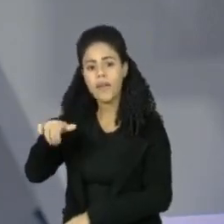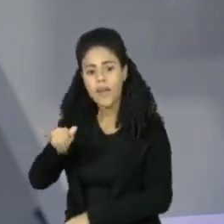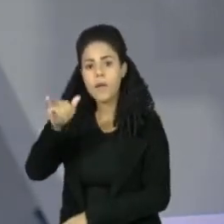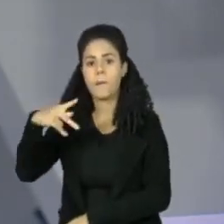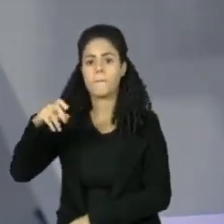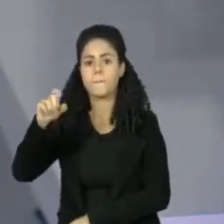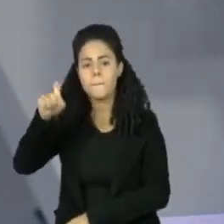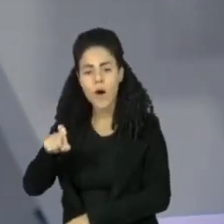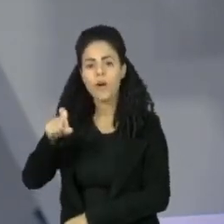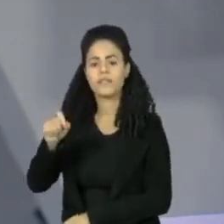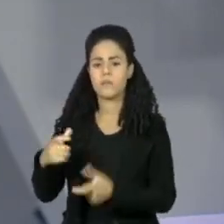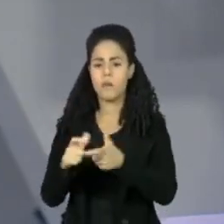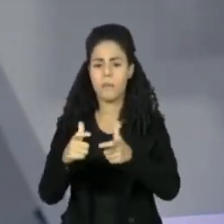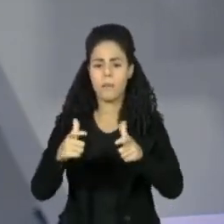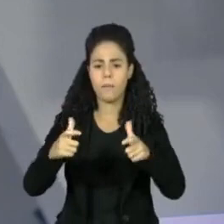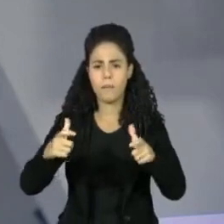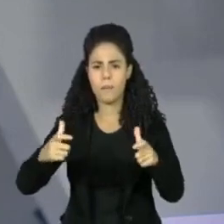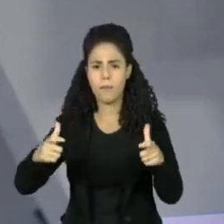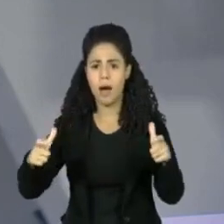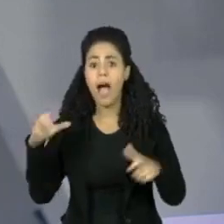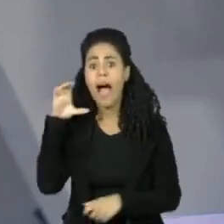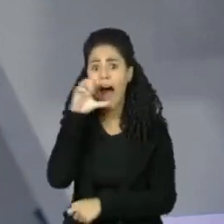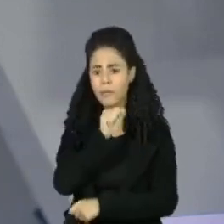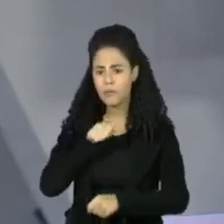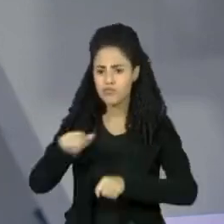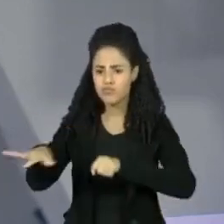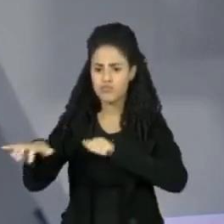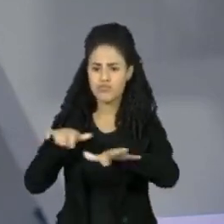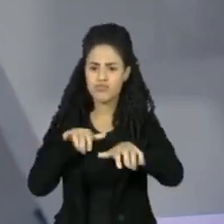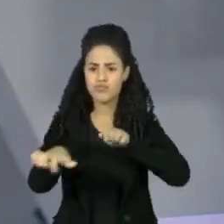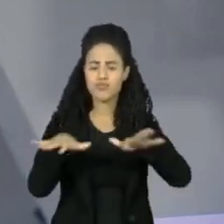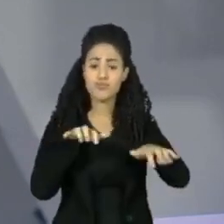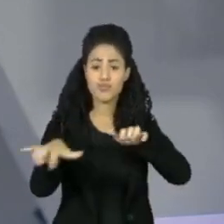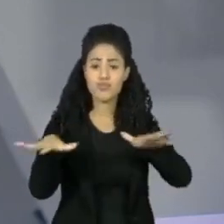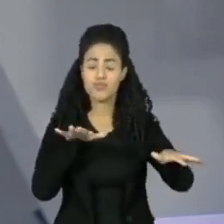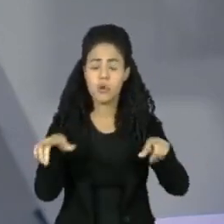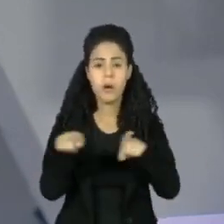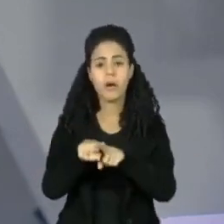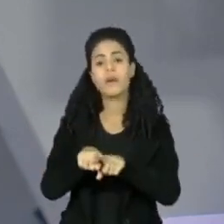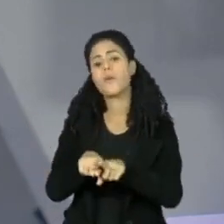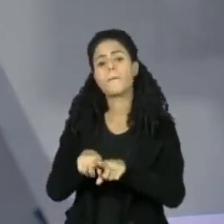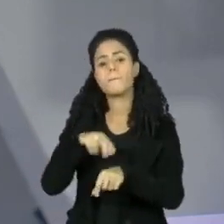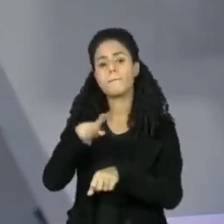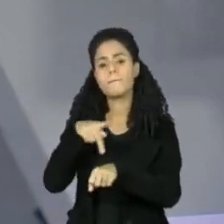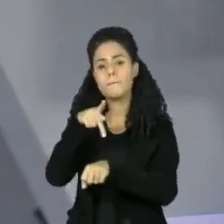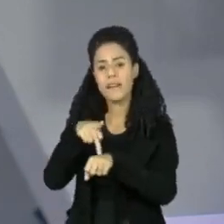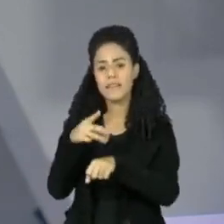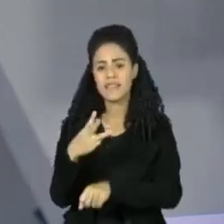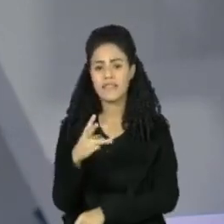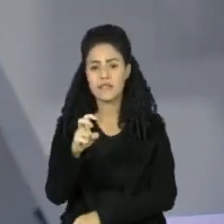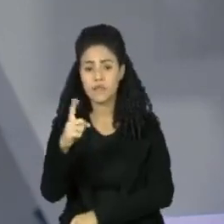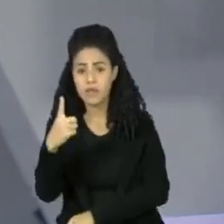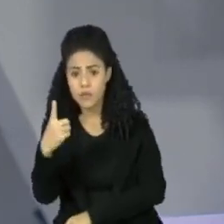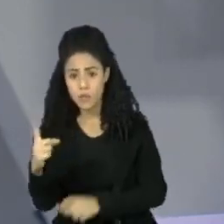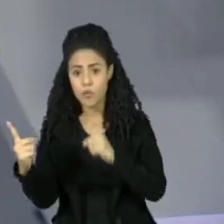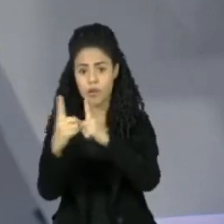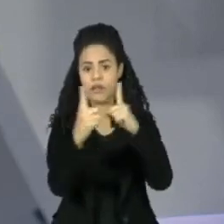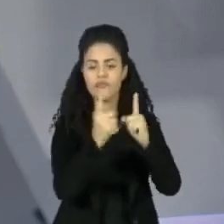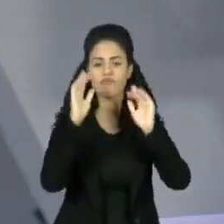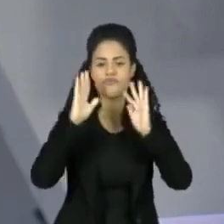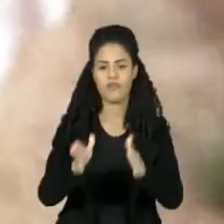tem se espalhado rapidamente por outros continentes. O país já tem 351 casos